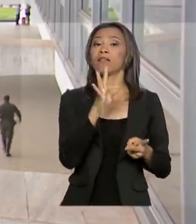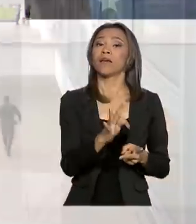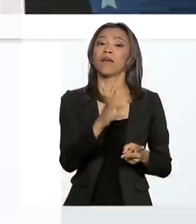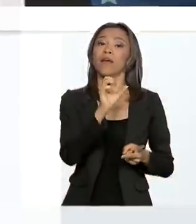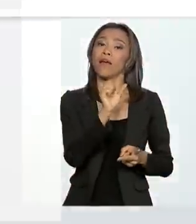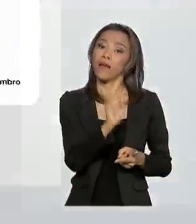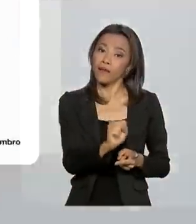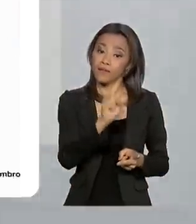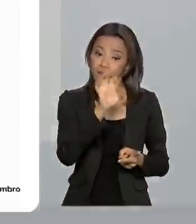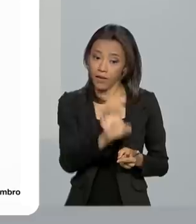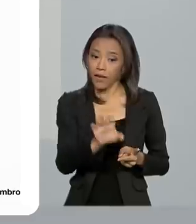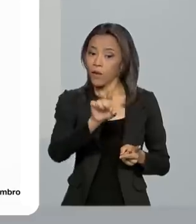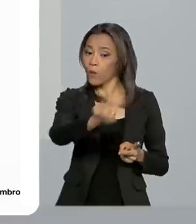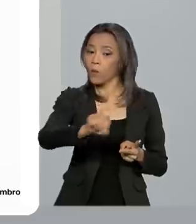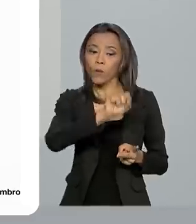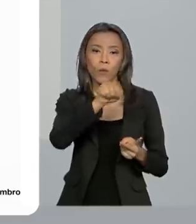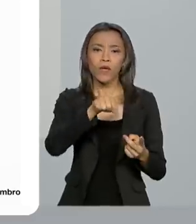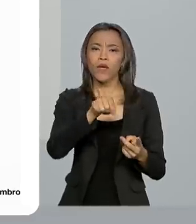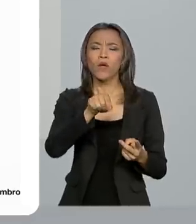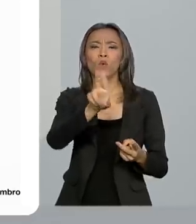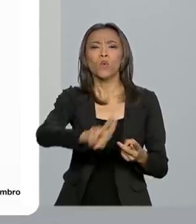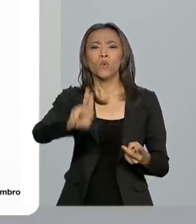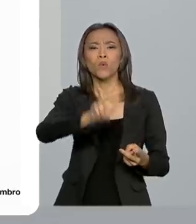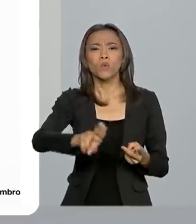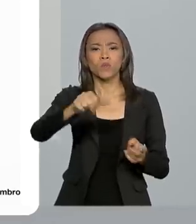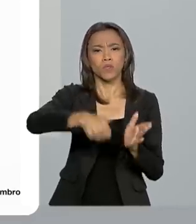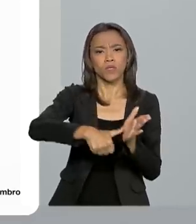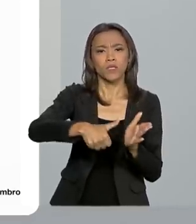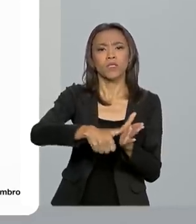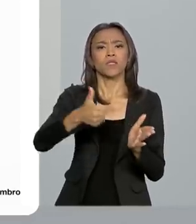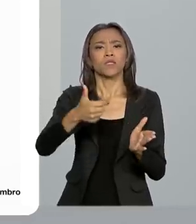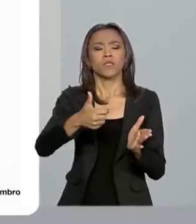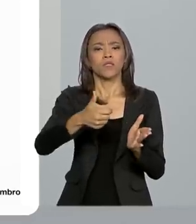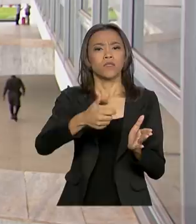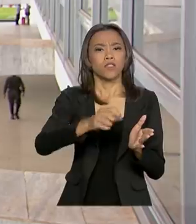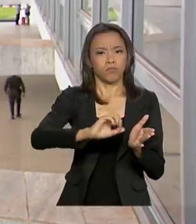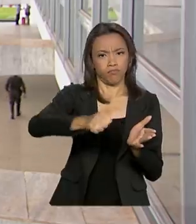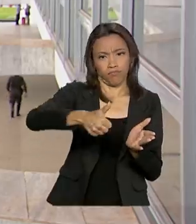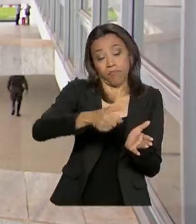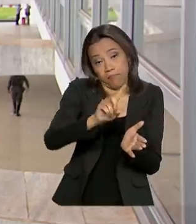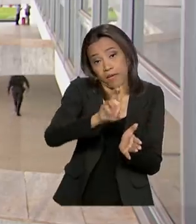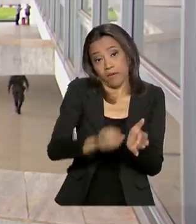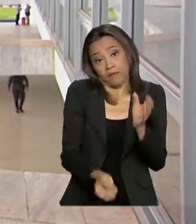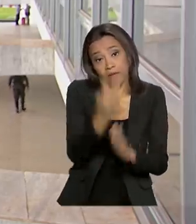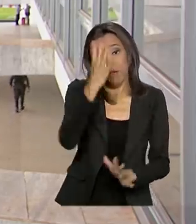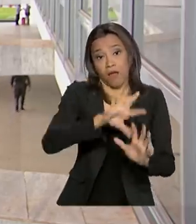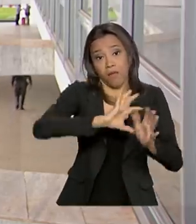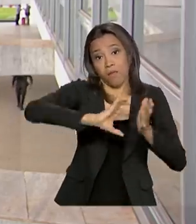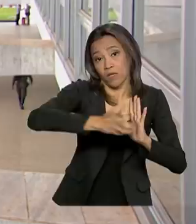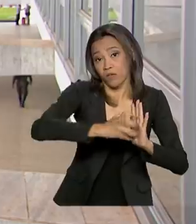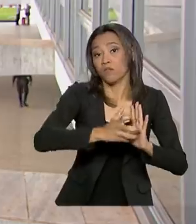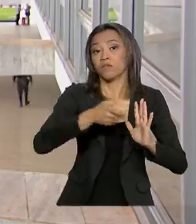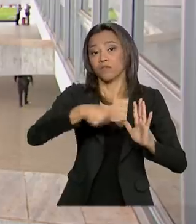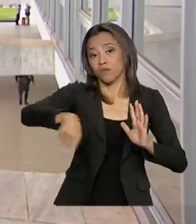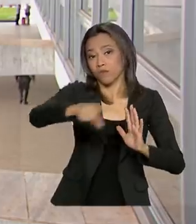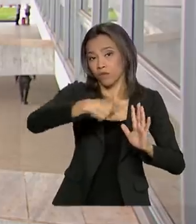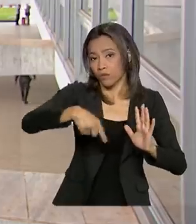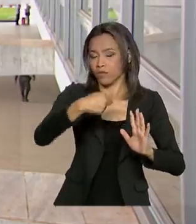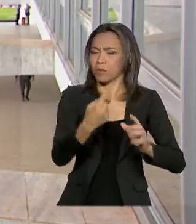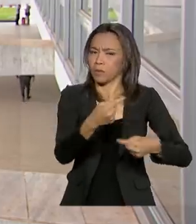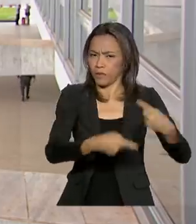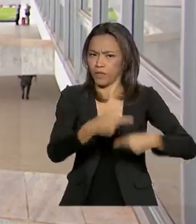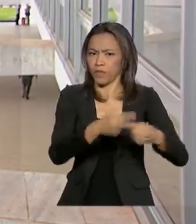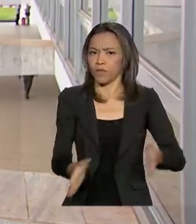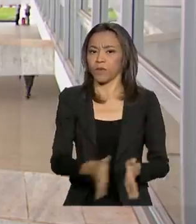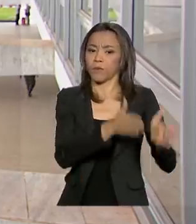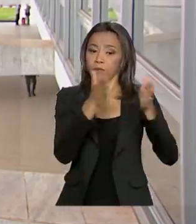assinaturas eletrônicas para a criação de partidos políticos. E a alta do PIB em 0,6% nesse